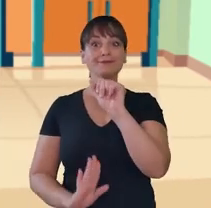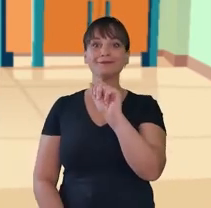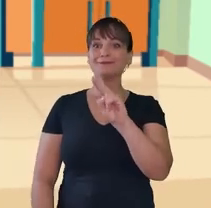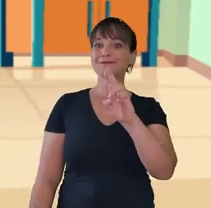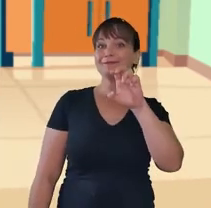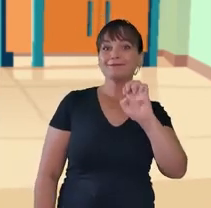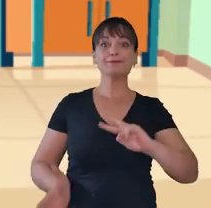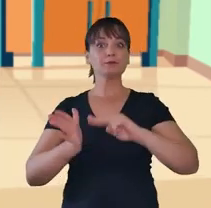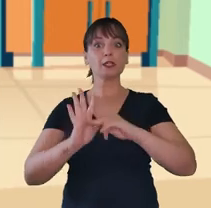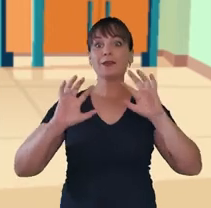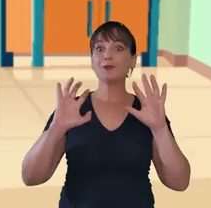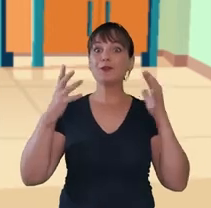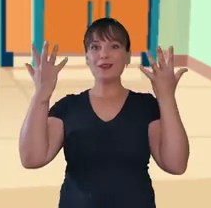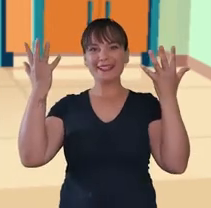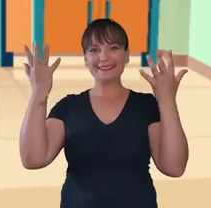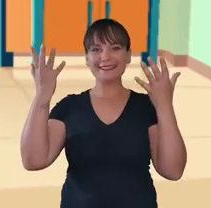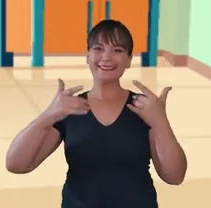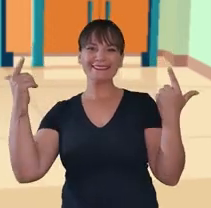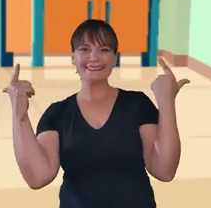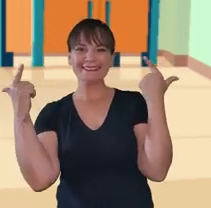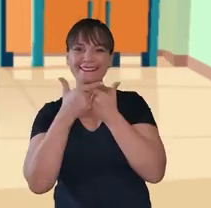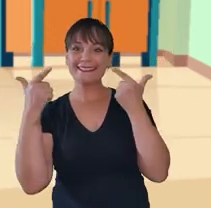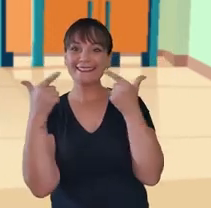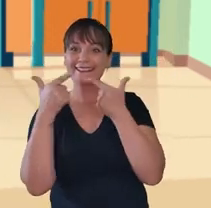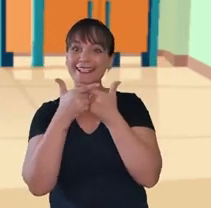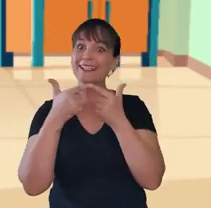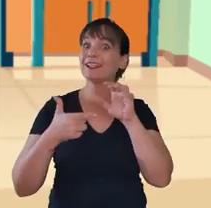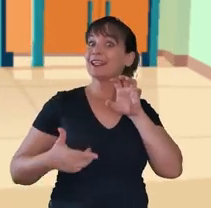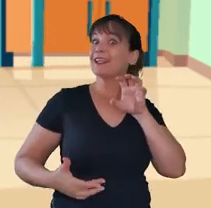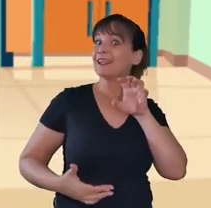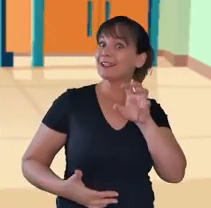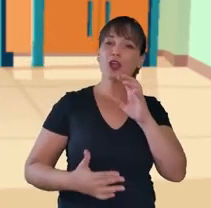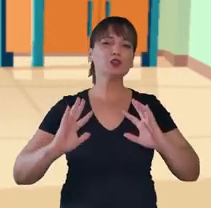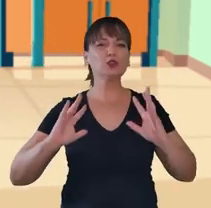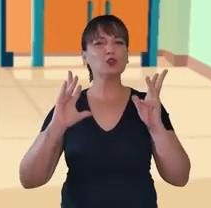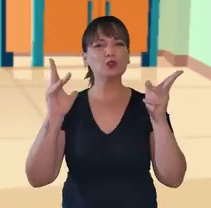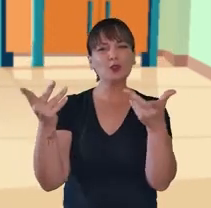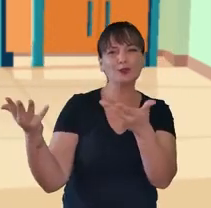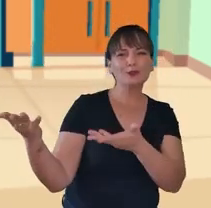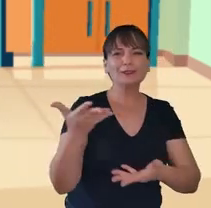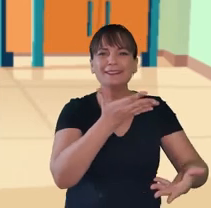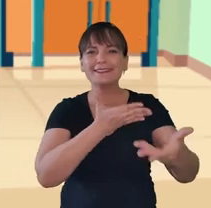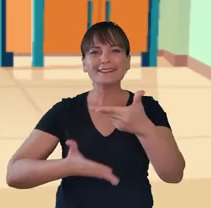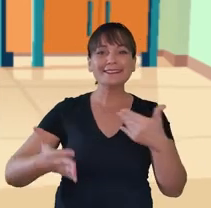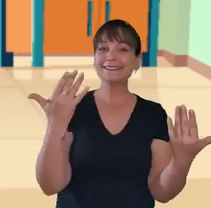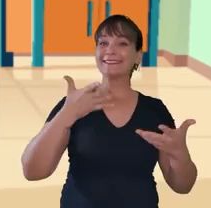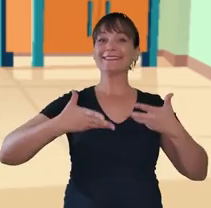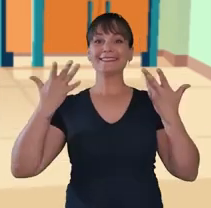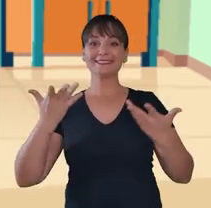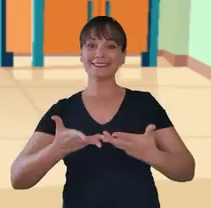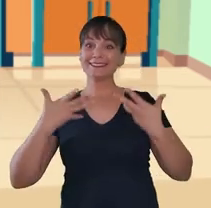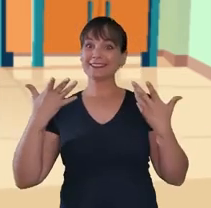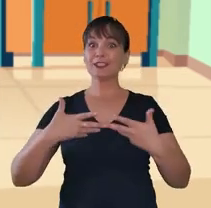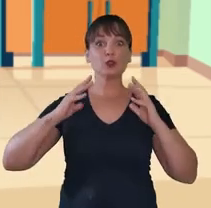Auê significa festa. Algazarra. E é isso que todos fizeram nessa aldeia, nessa